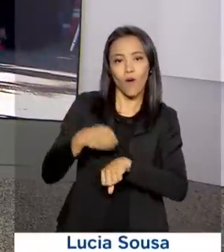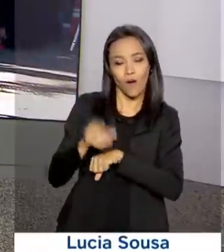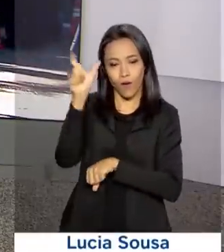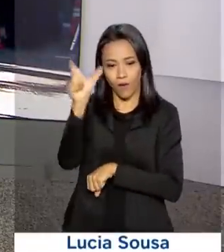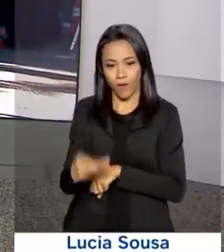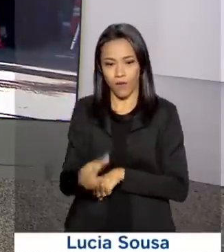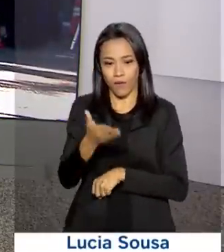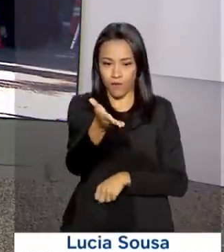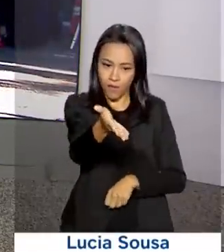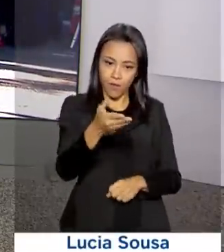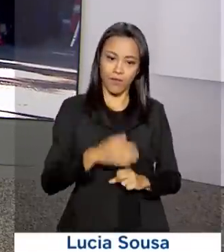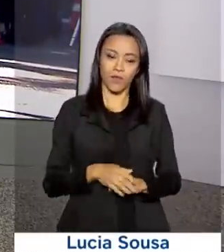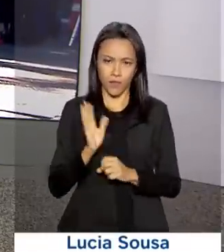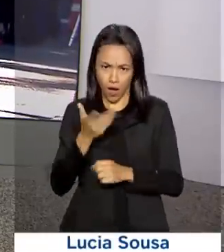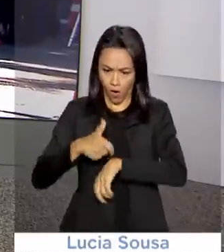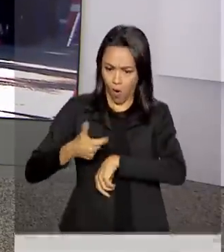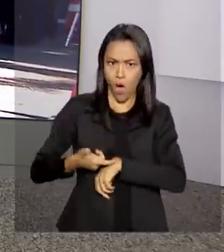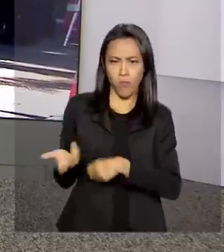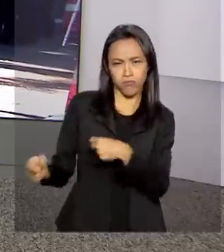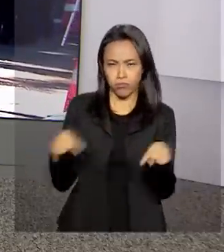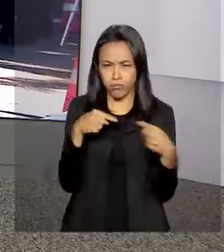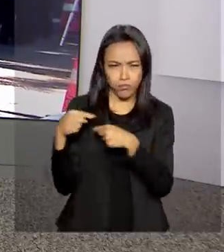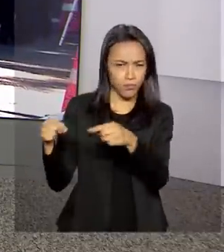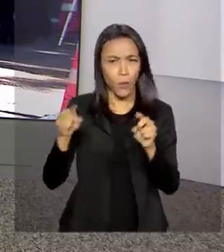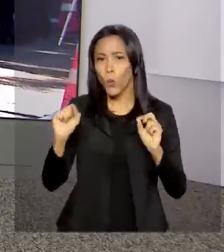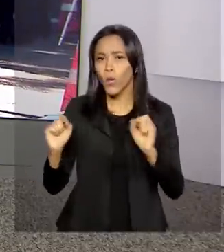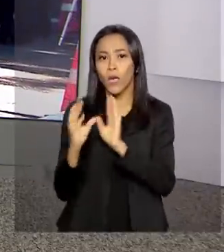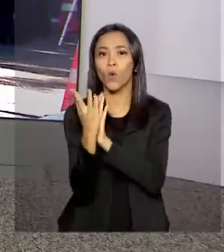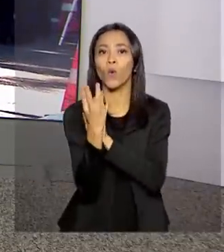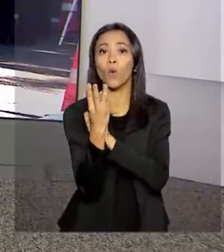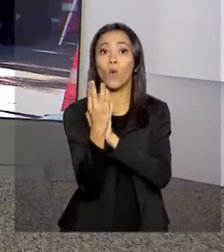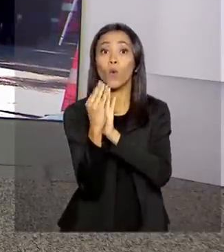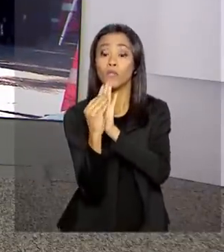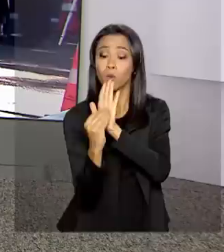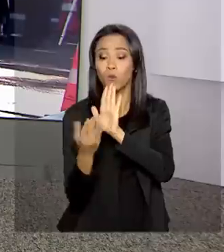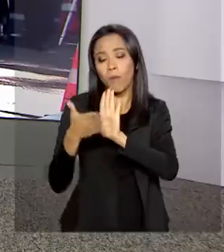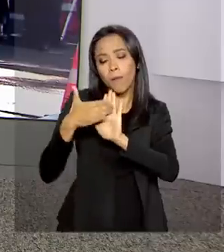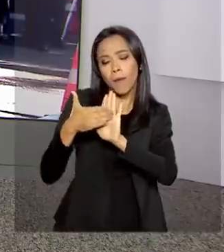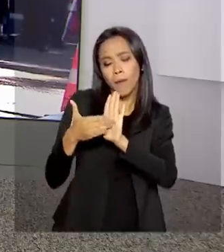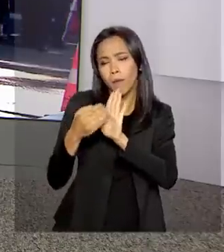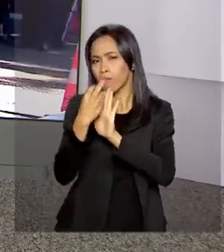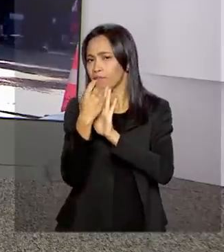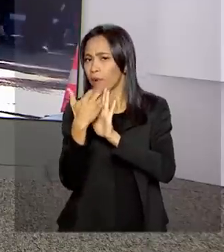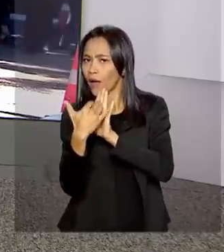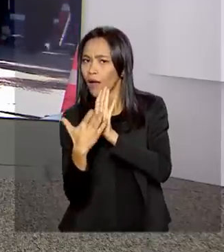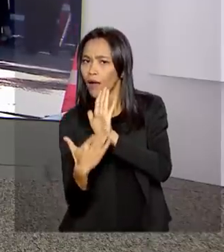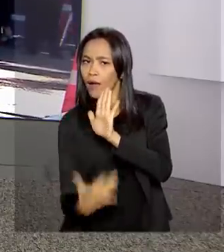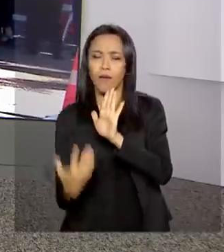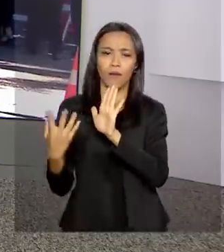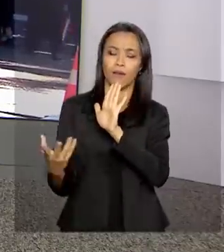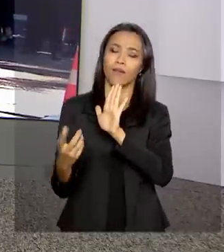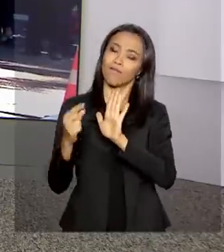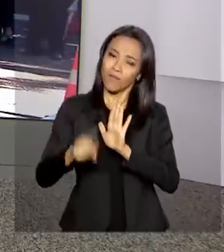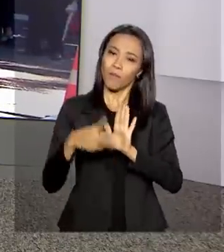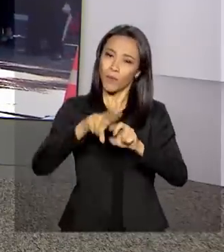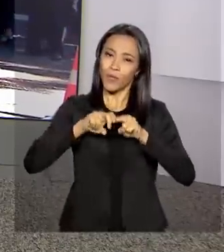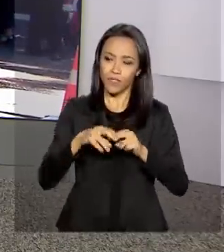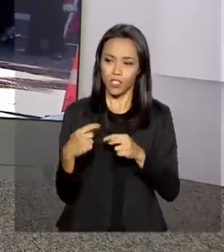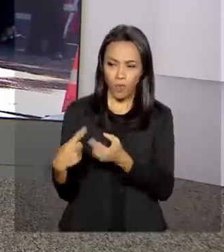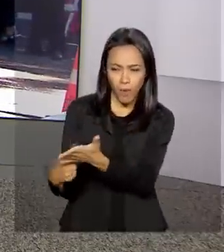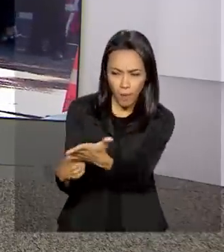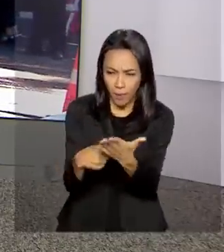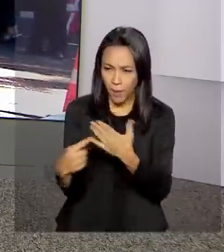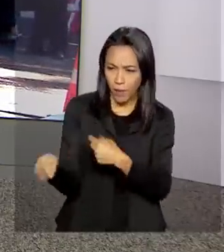Olá, Selma, o que está em debate agora vai ser justamente o conteúdo da proposta de mudança na Previdência. E pra isso, as articulações já